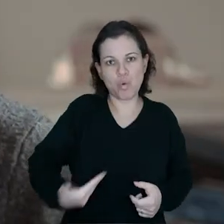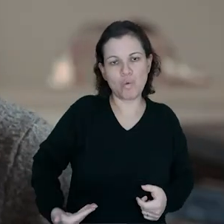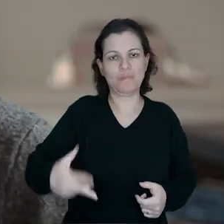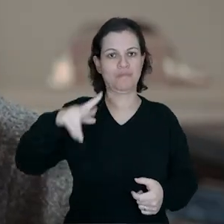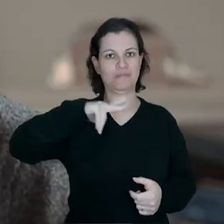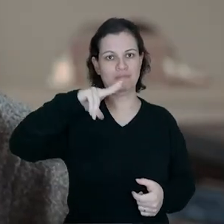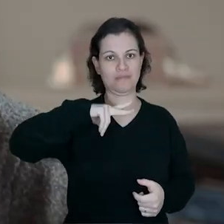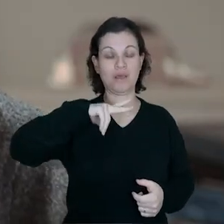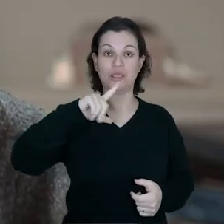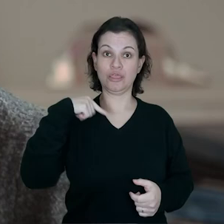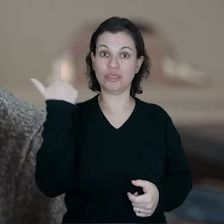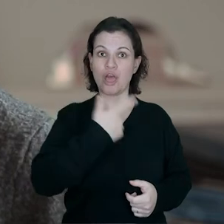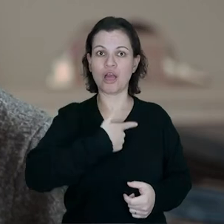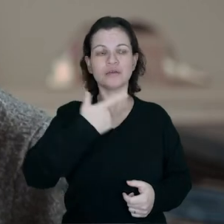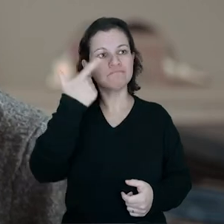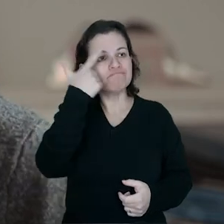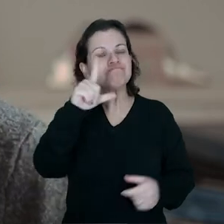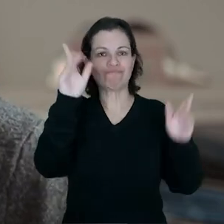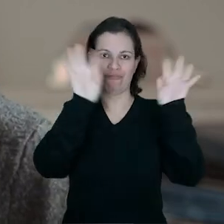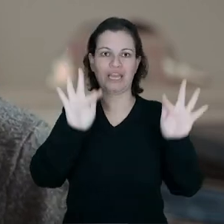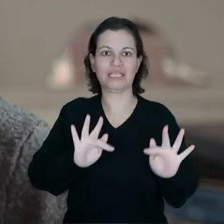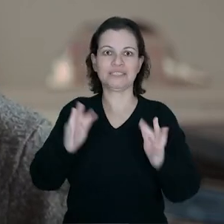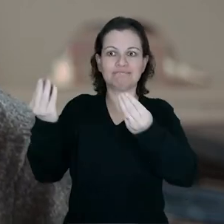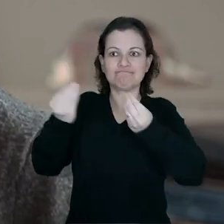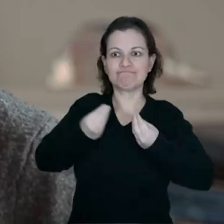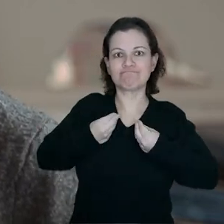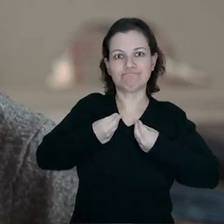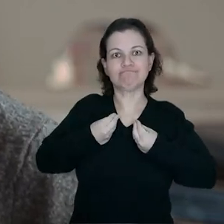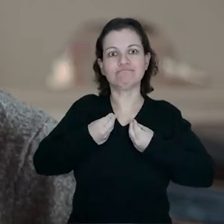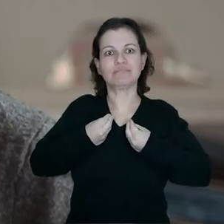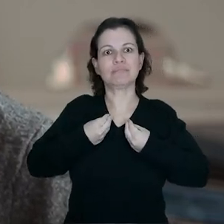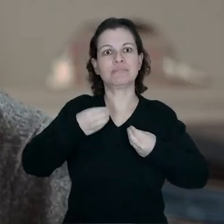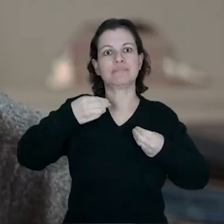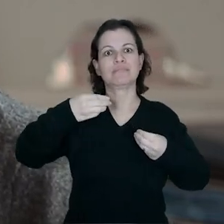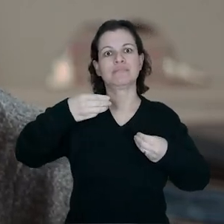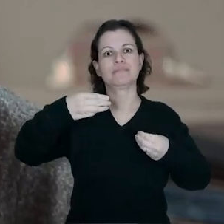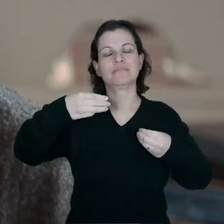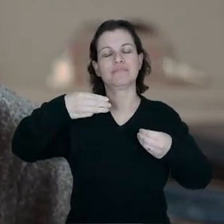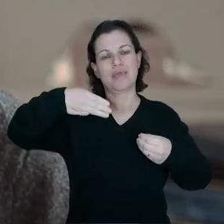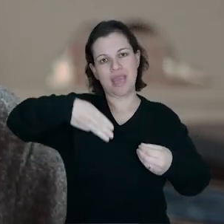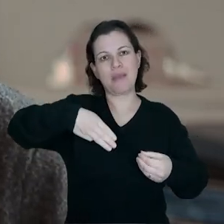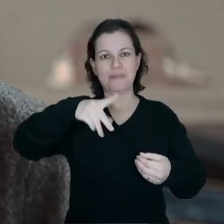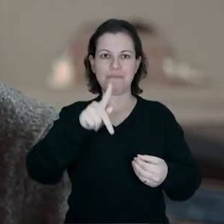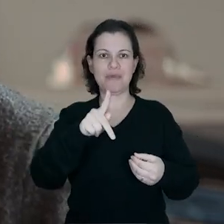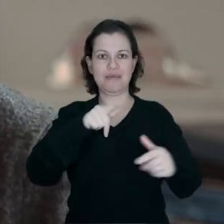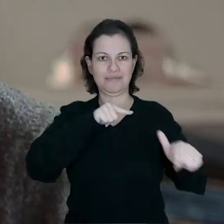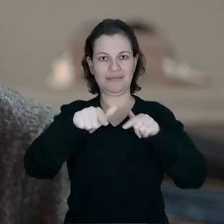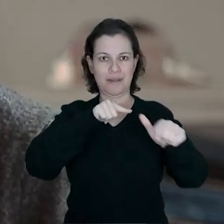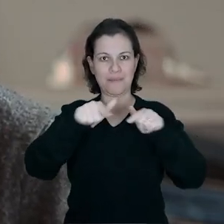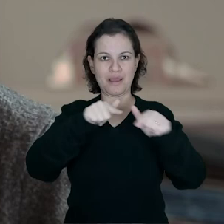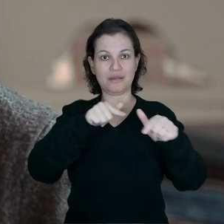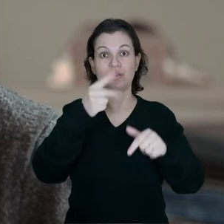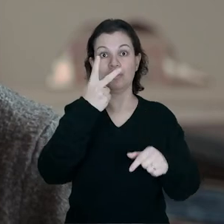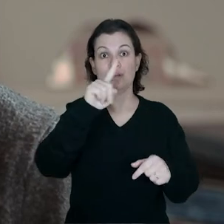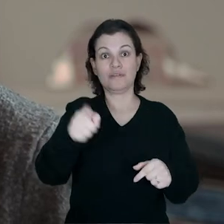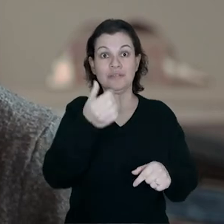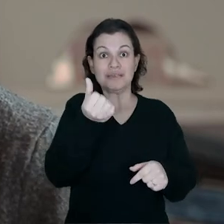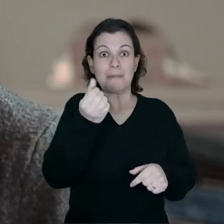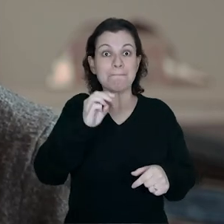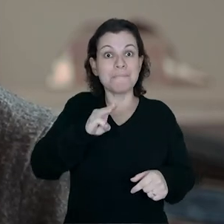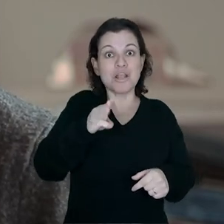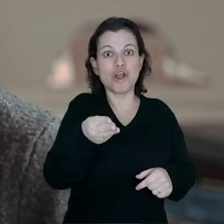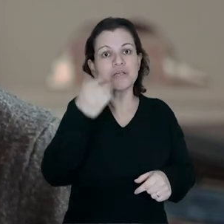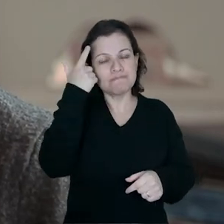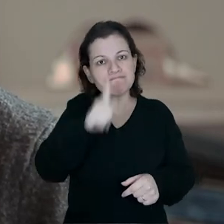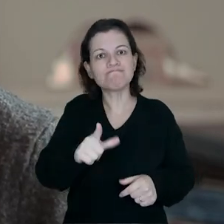públicas, privadas, e nós fomos muito felizes em receber uma dotação do Ministério Público do Trabalho, no valor de 2,6 milhões, que